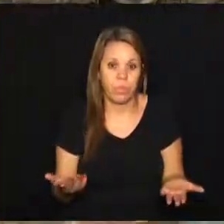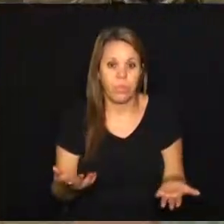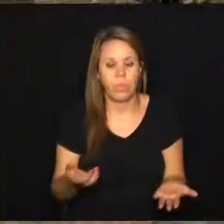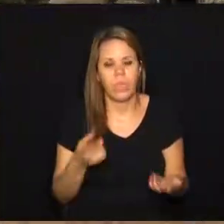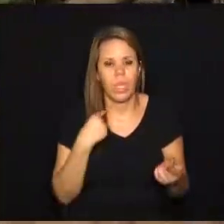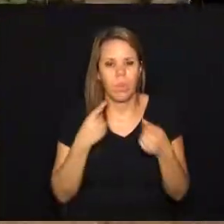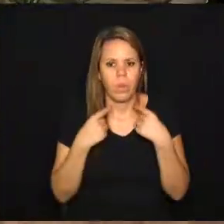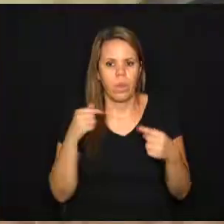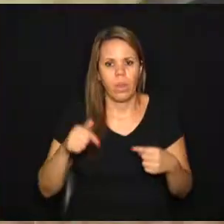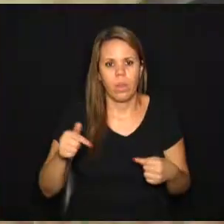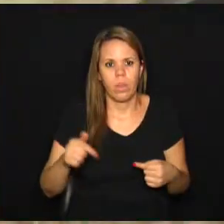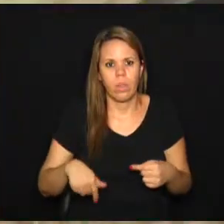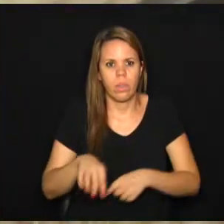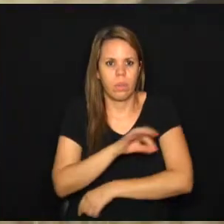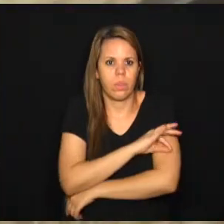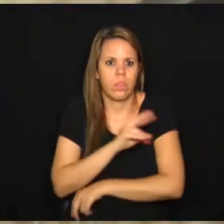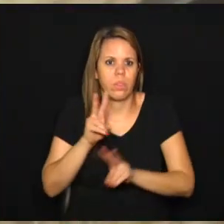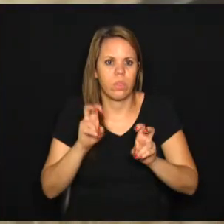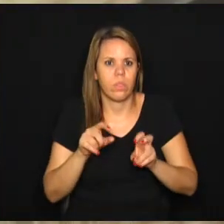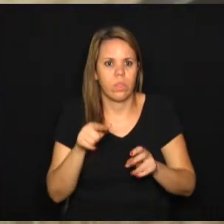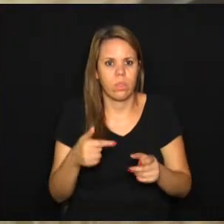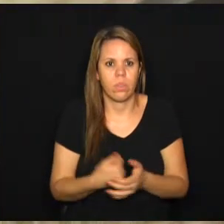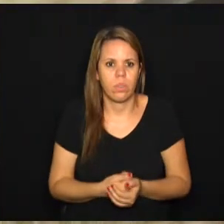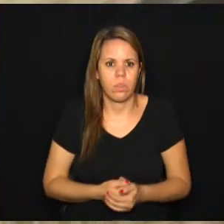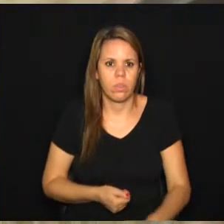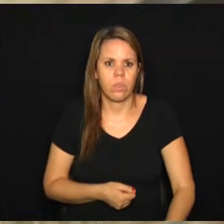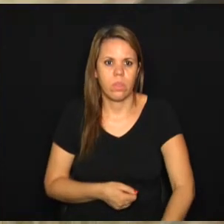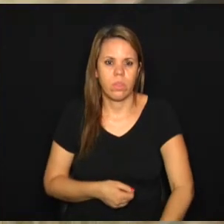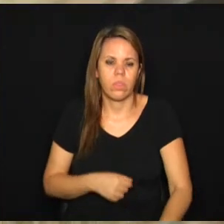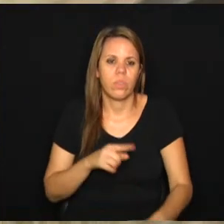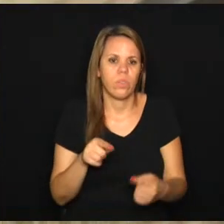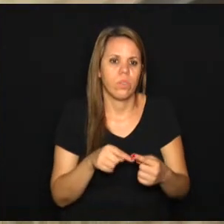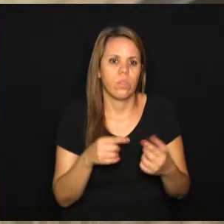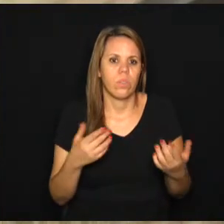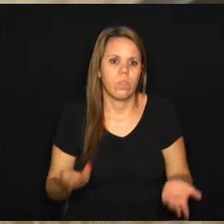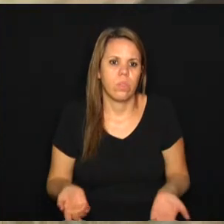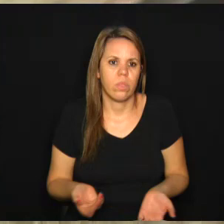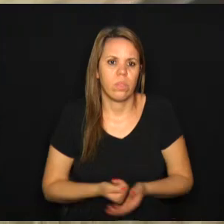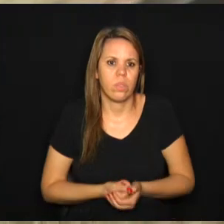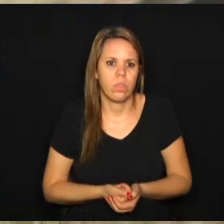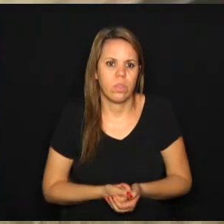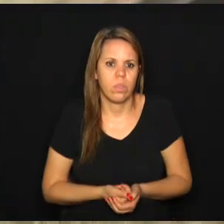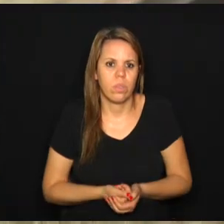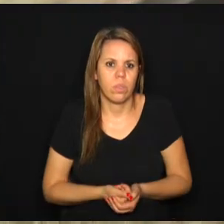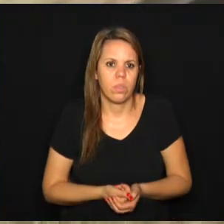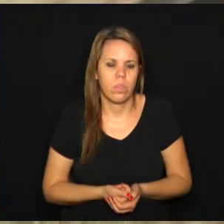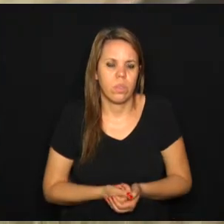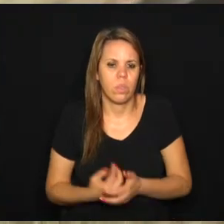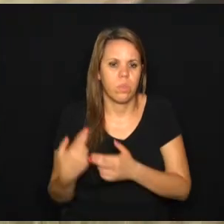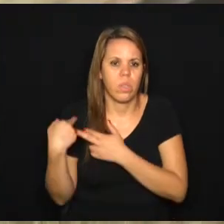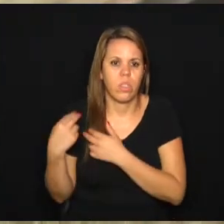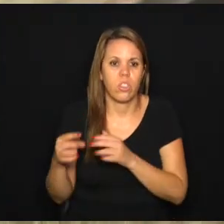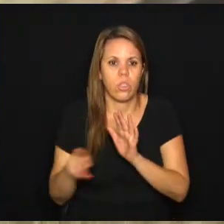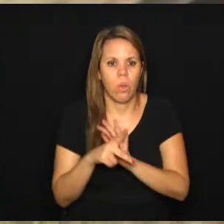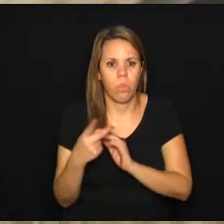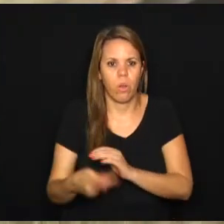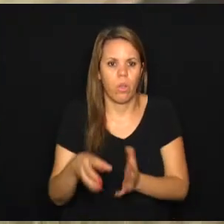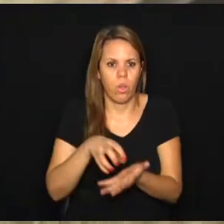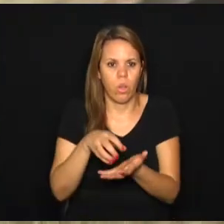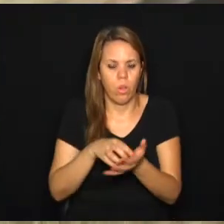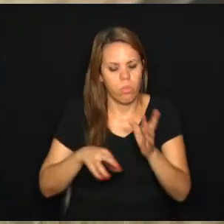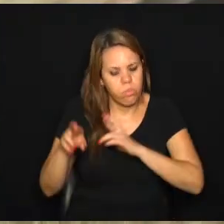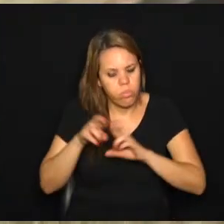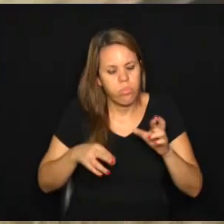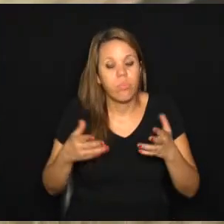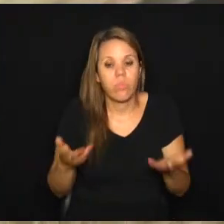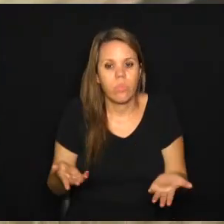dialogando aqui é questionando a prefeitura sobre essa questão, que nem deveria objetivamente ser, vamos dizer, uma tarefa da vereança, a prefeitura tem órgãos de fiscalização